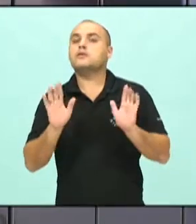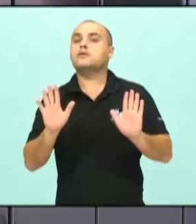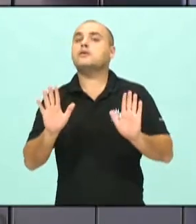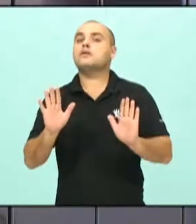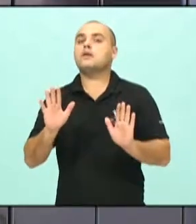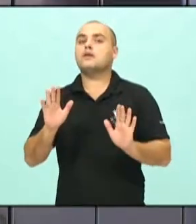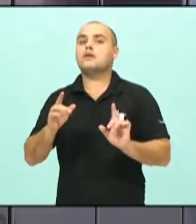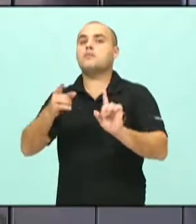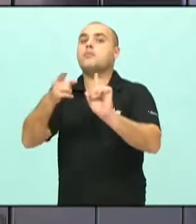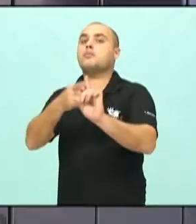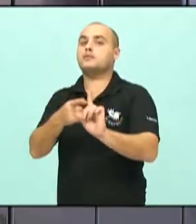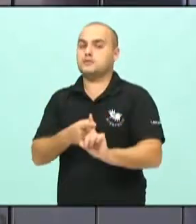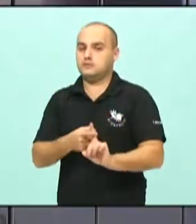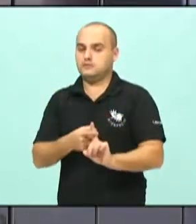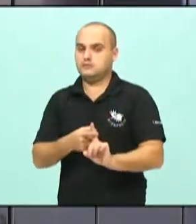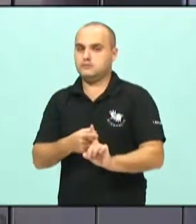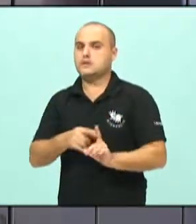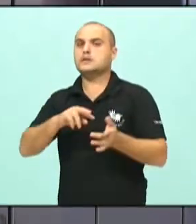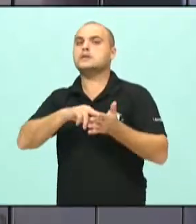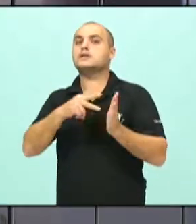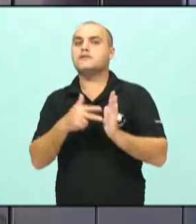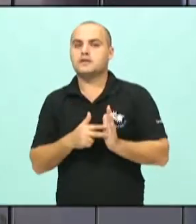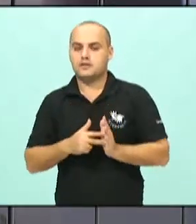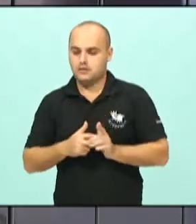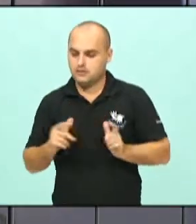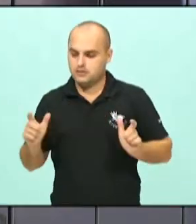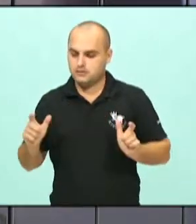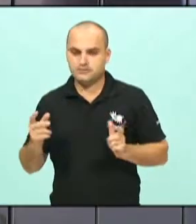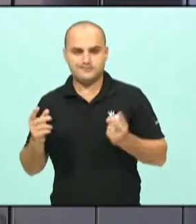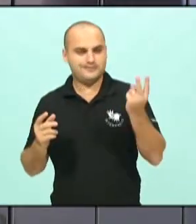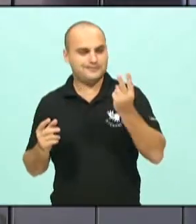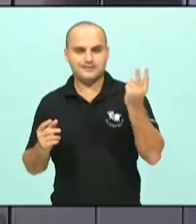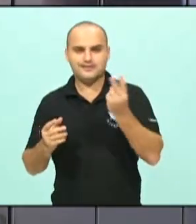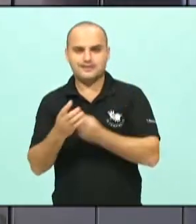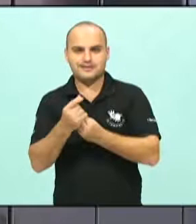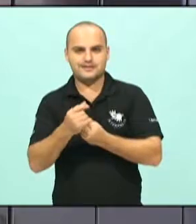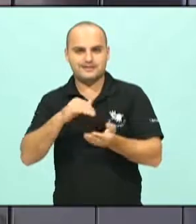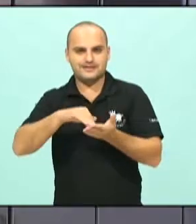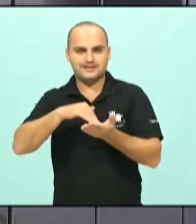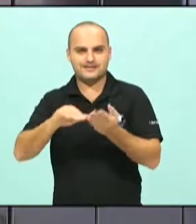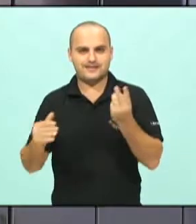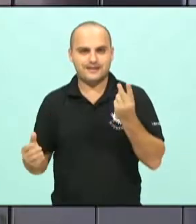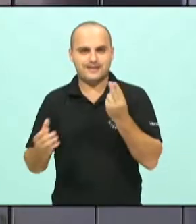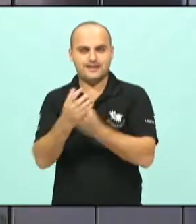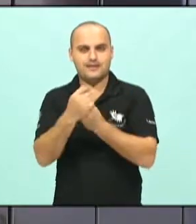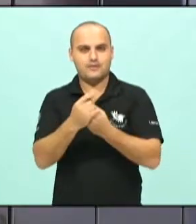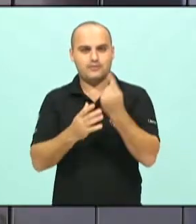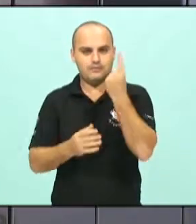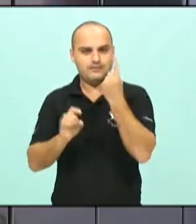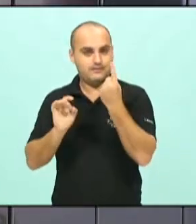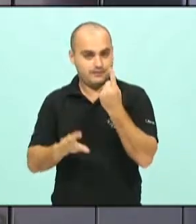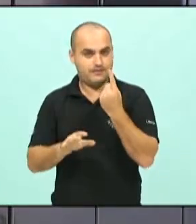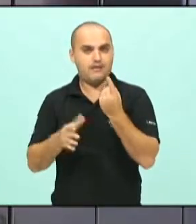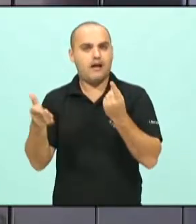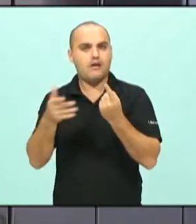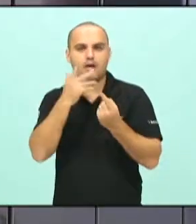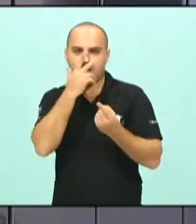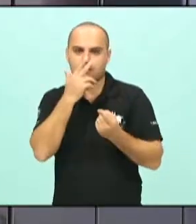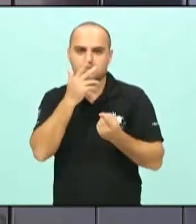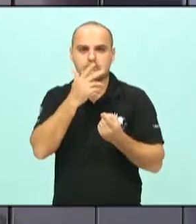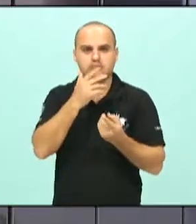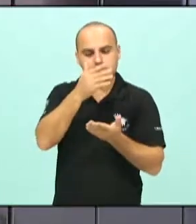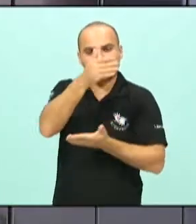que é uma redução, um enxugamento da máquina pública de uma maneira mais objetiva para o atendimento dos anseios